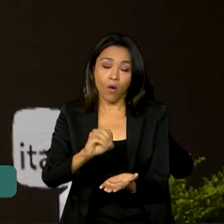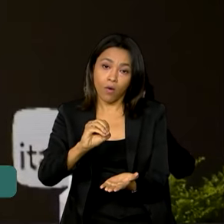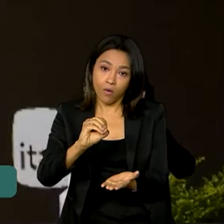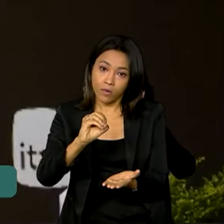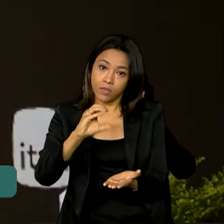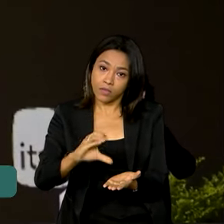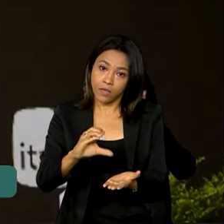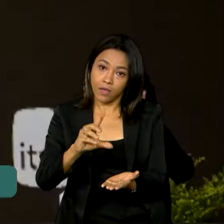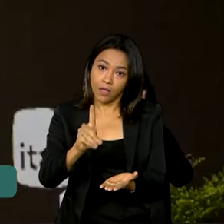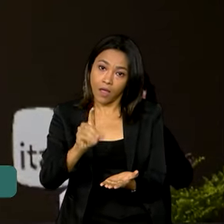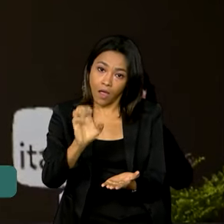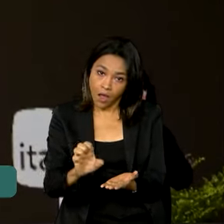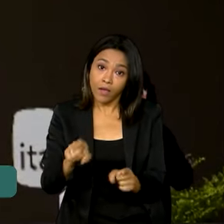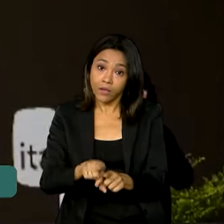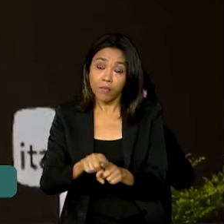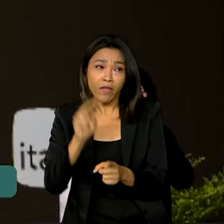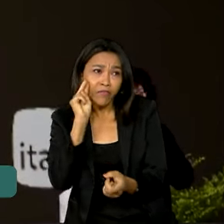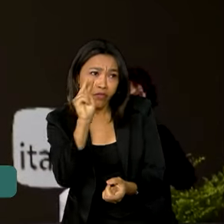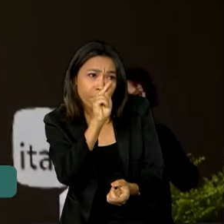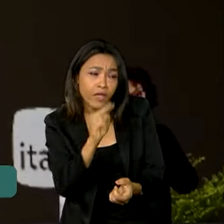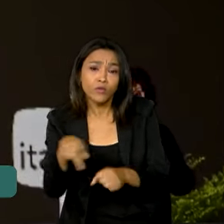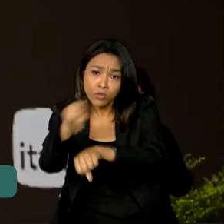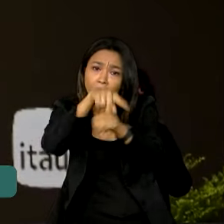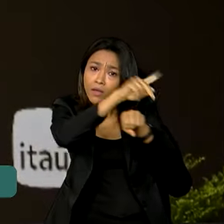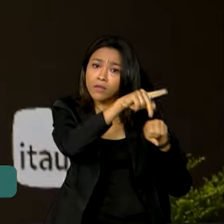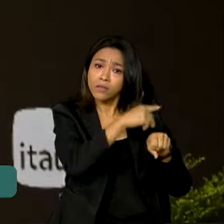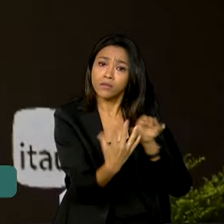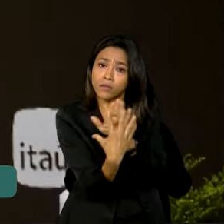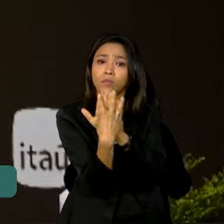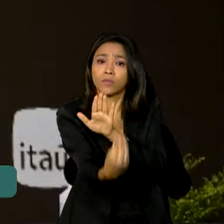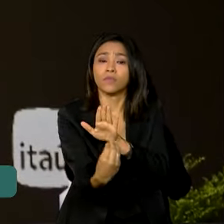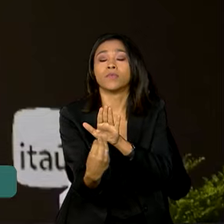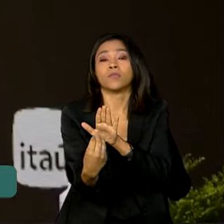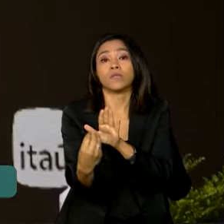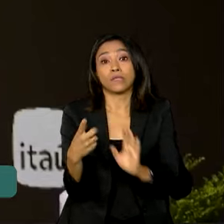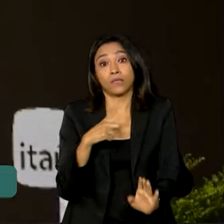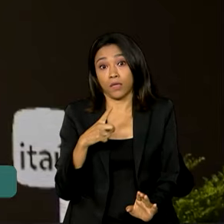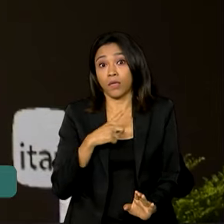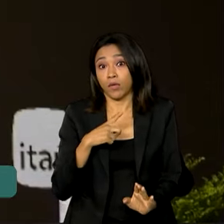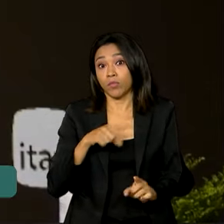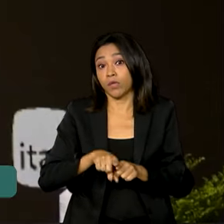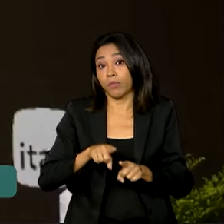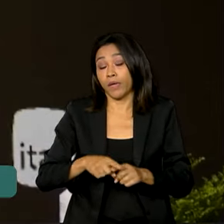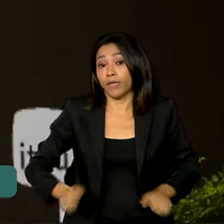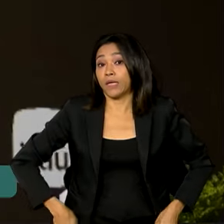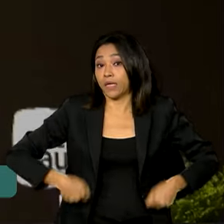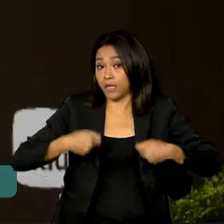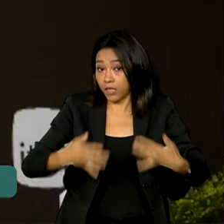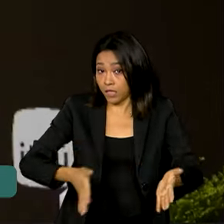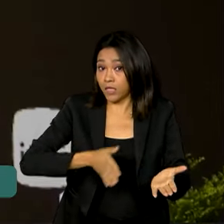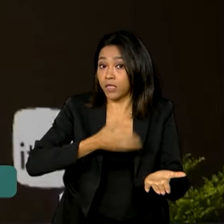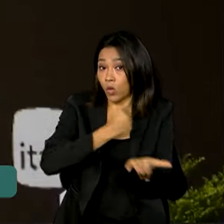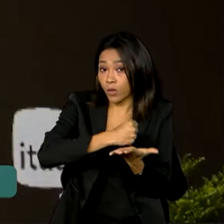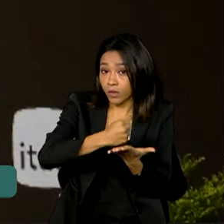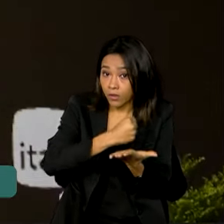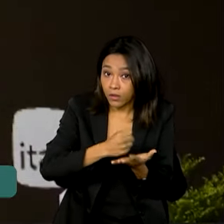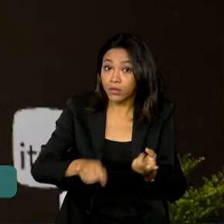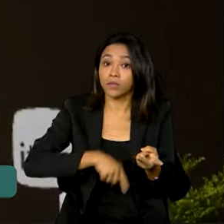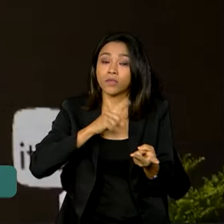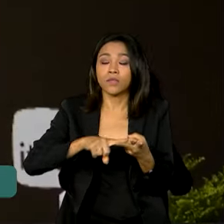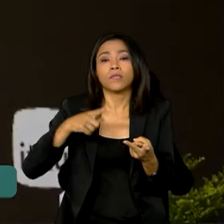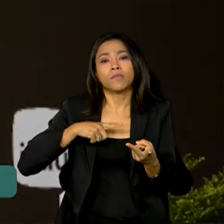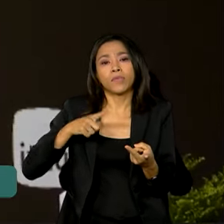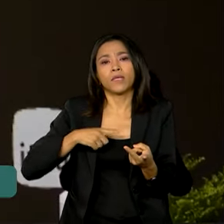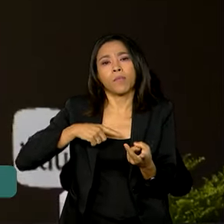em particular, lembrando que nós temos as despesas contratadas e, portanto, a neutralidade da